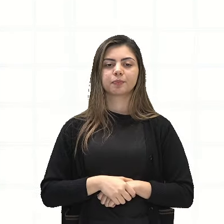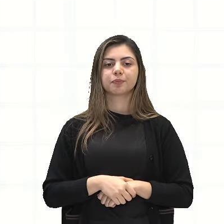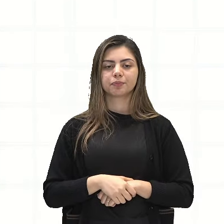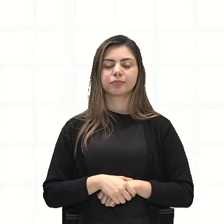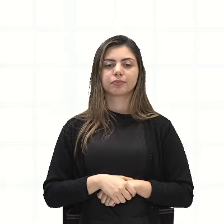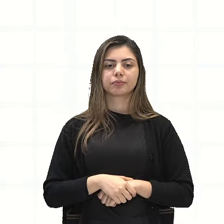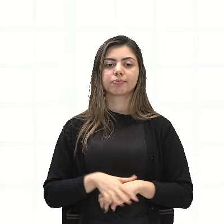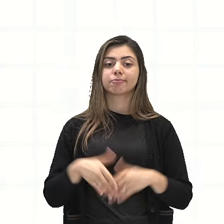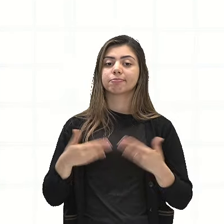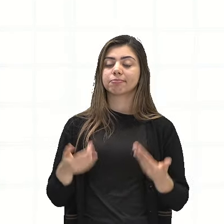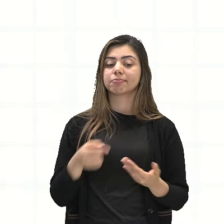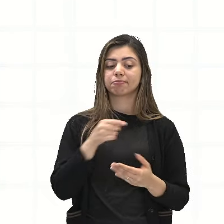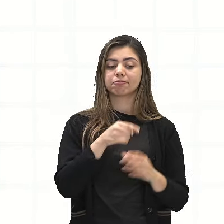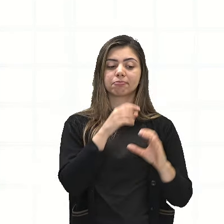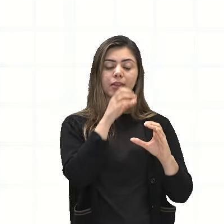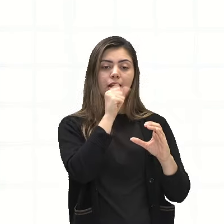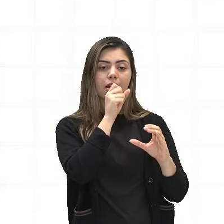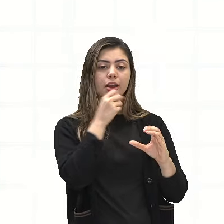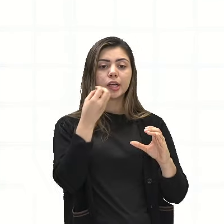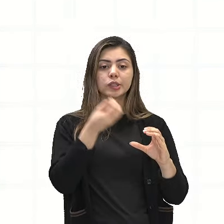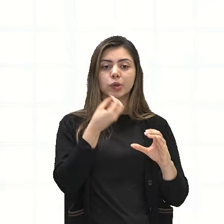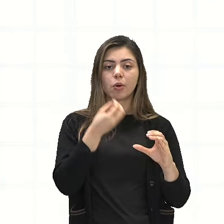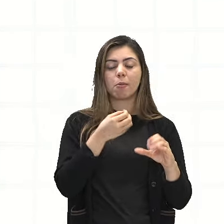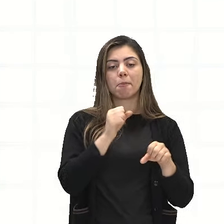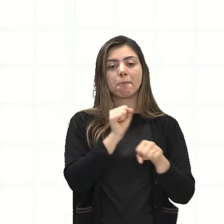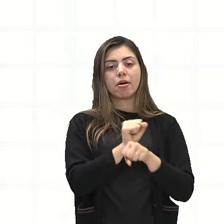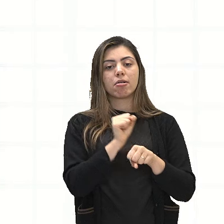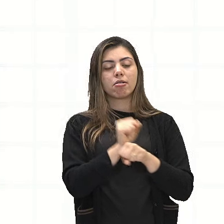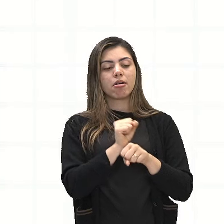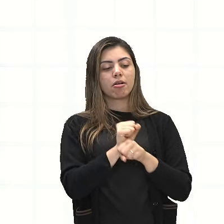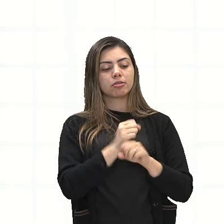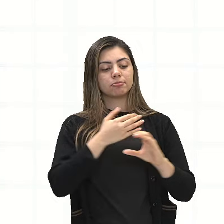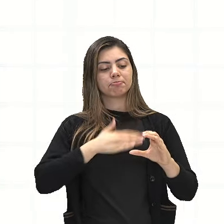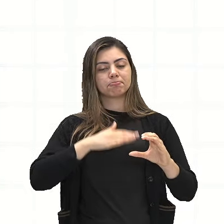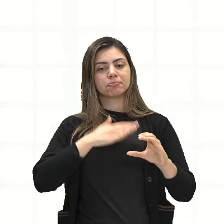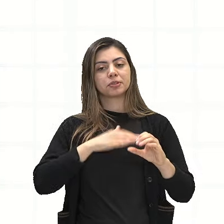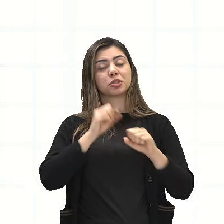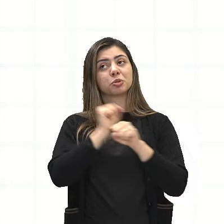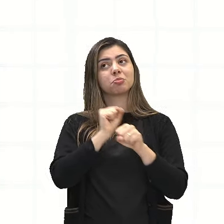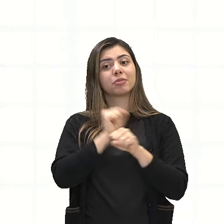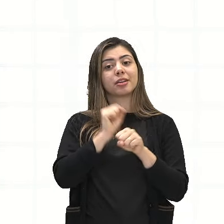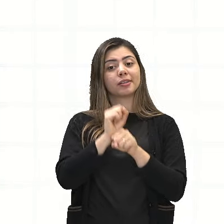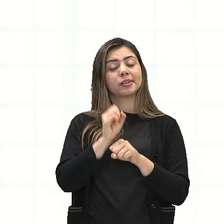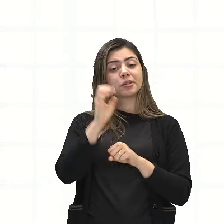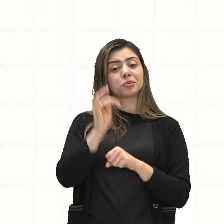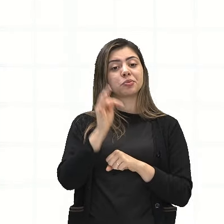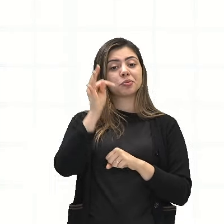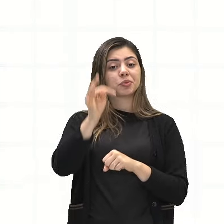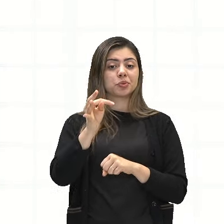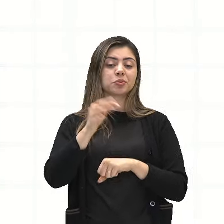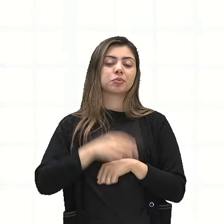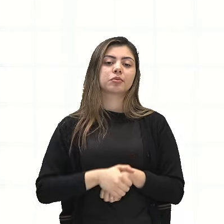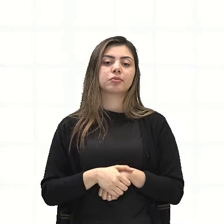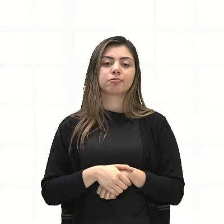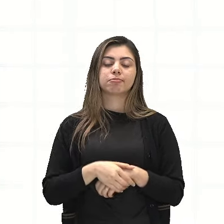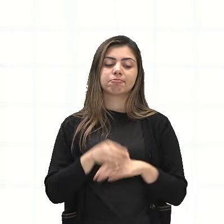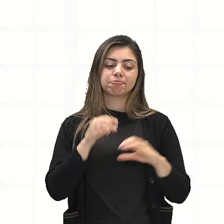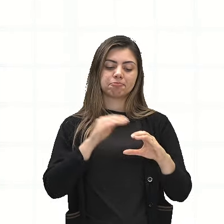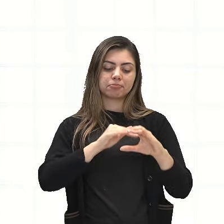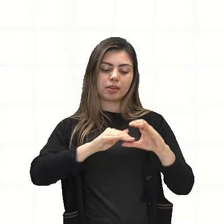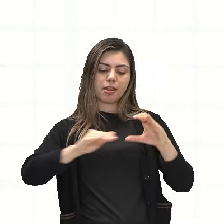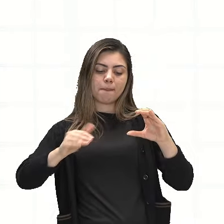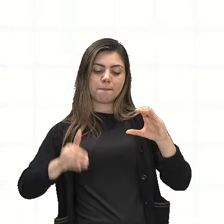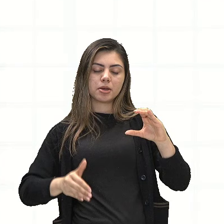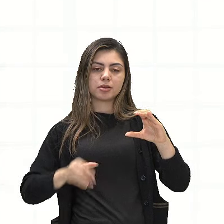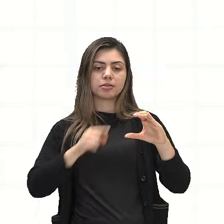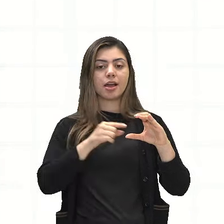bem, a laranja, que é imóvel, aguarda seu destino no prato, sobre a mesa. Não será